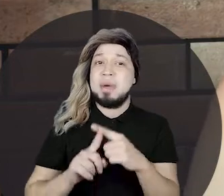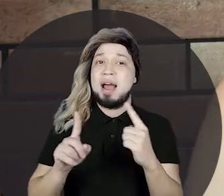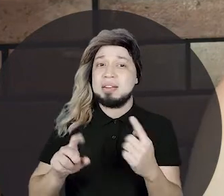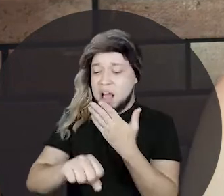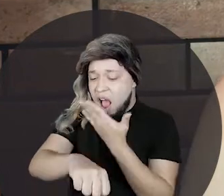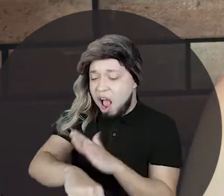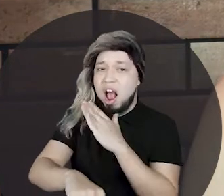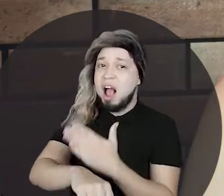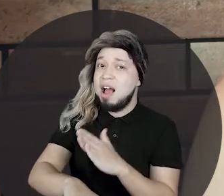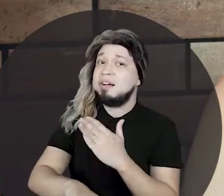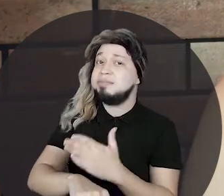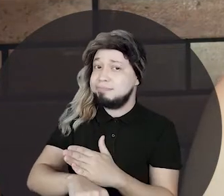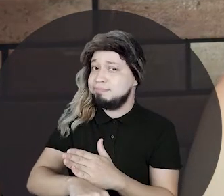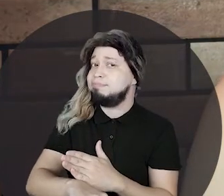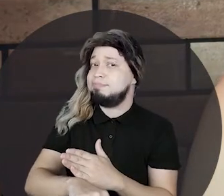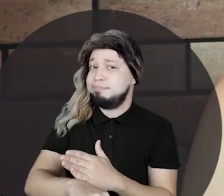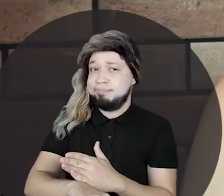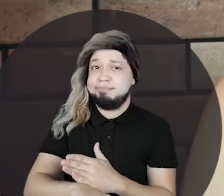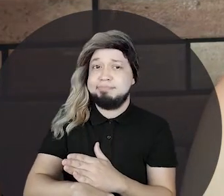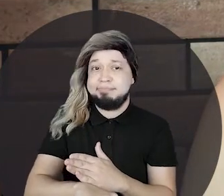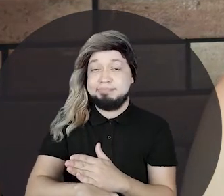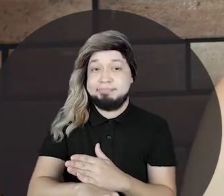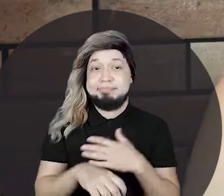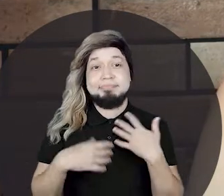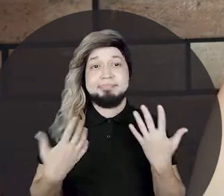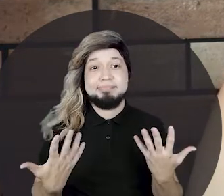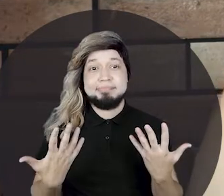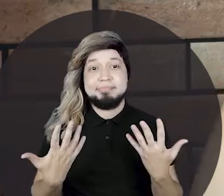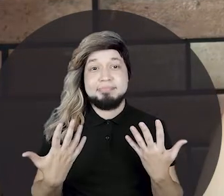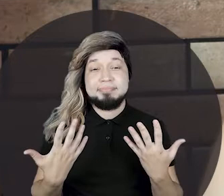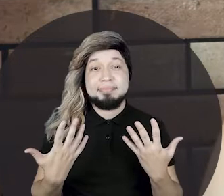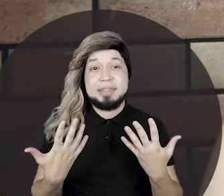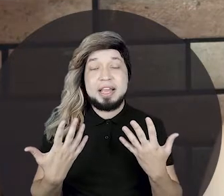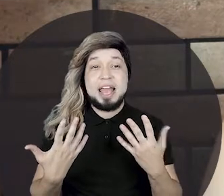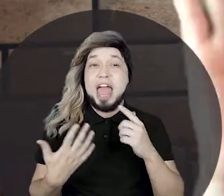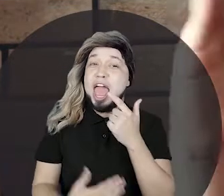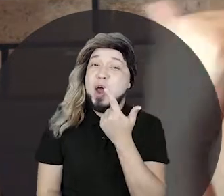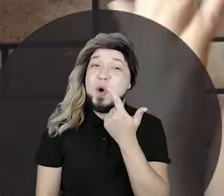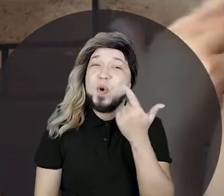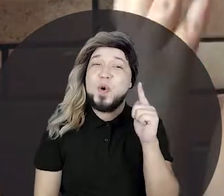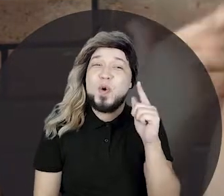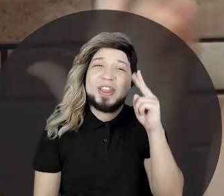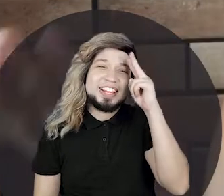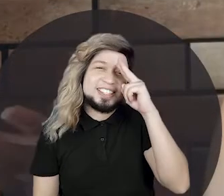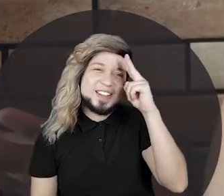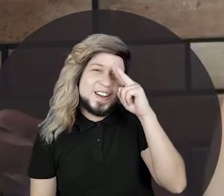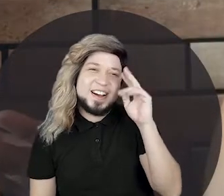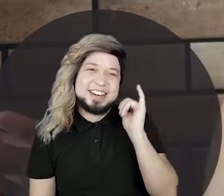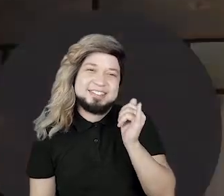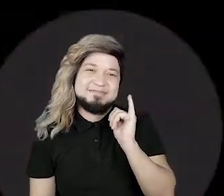Mas, executá-las, hum, bem. Isso aí, crianças, é outra